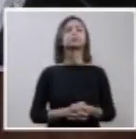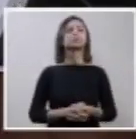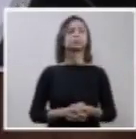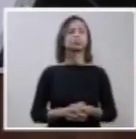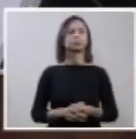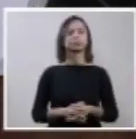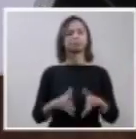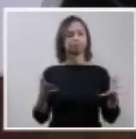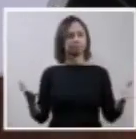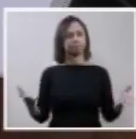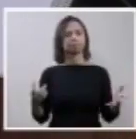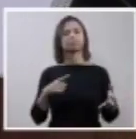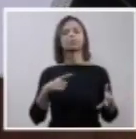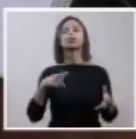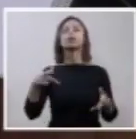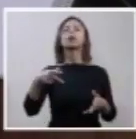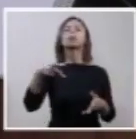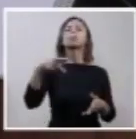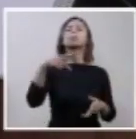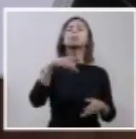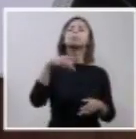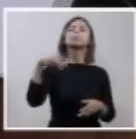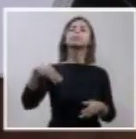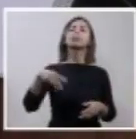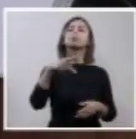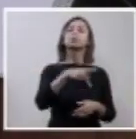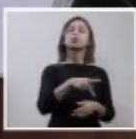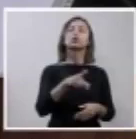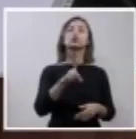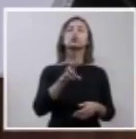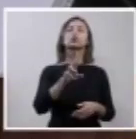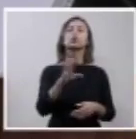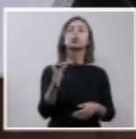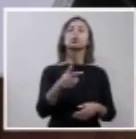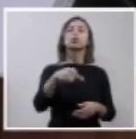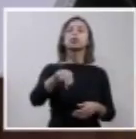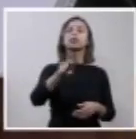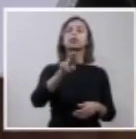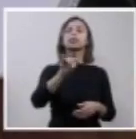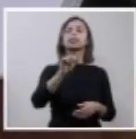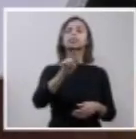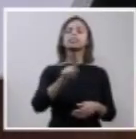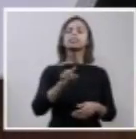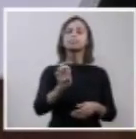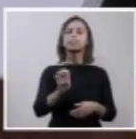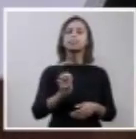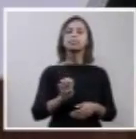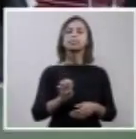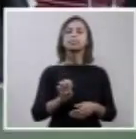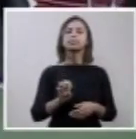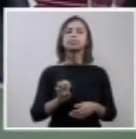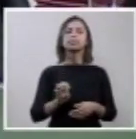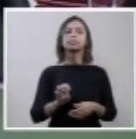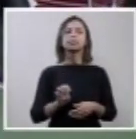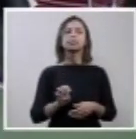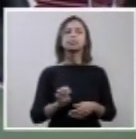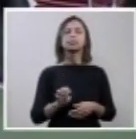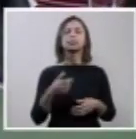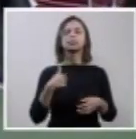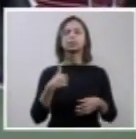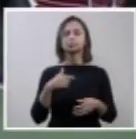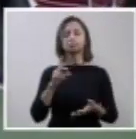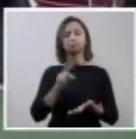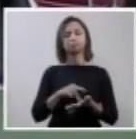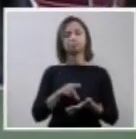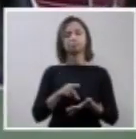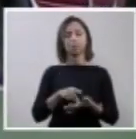Ilustre subprocurador-geral que nos assiste, doutor Guise. Excelência, na verdade, o ministro